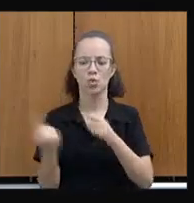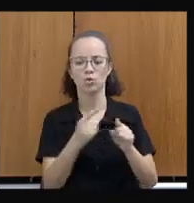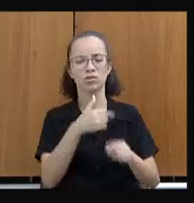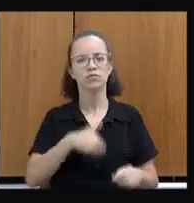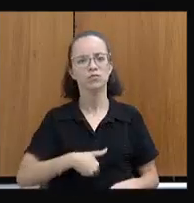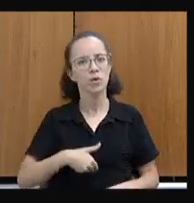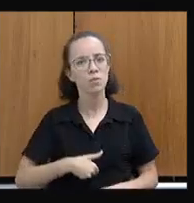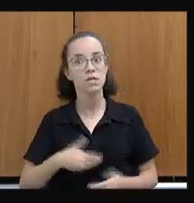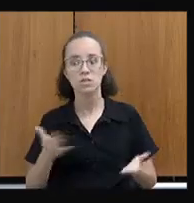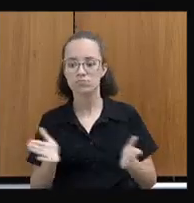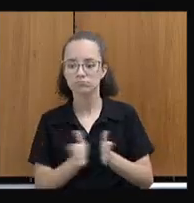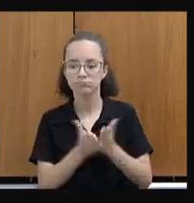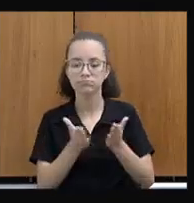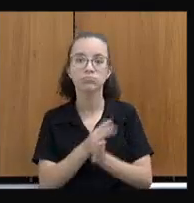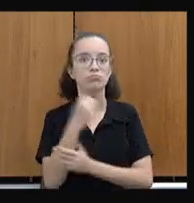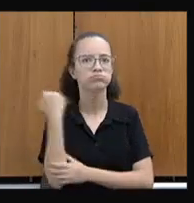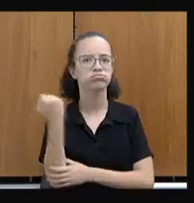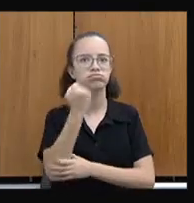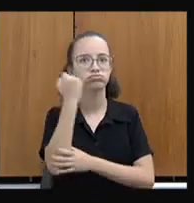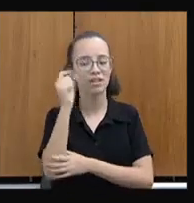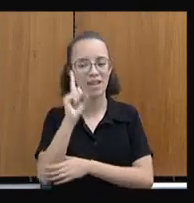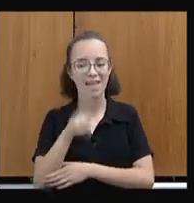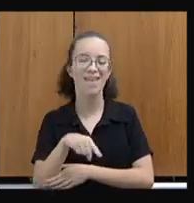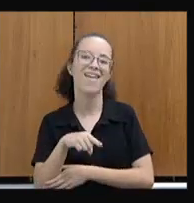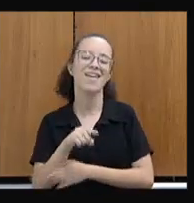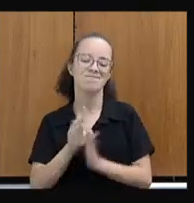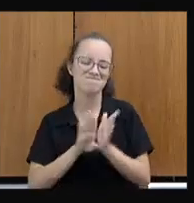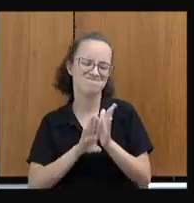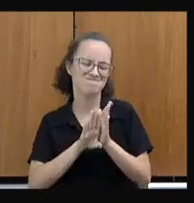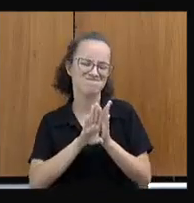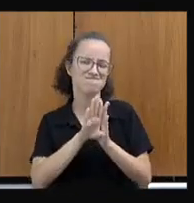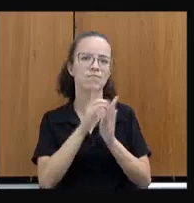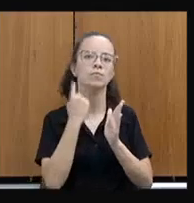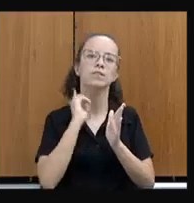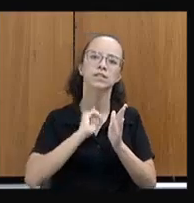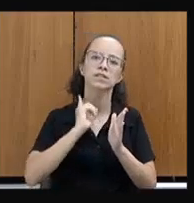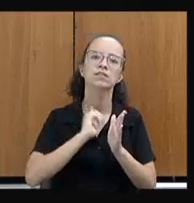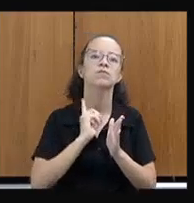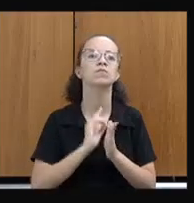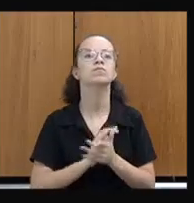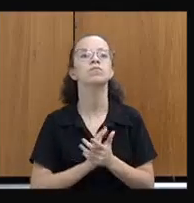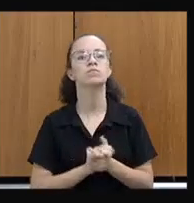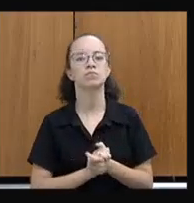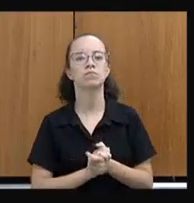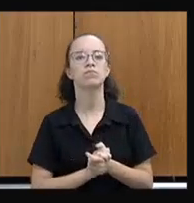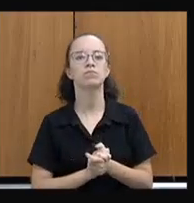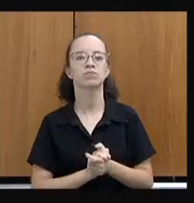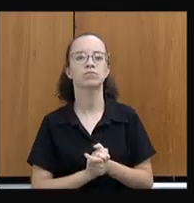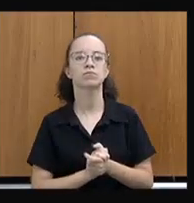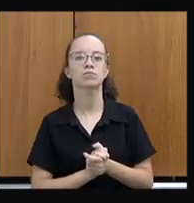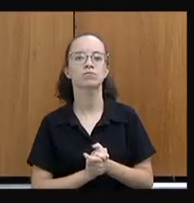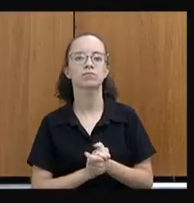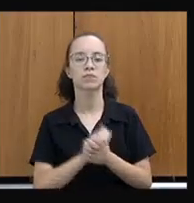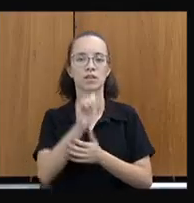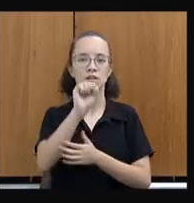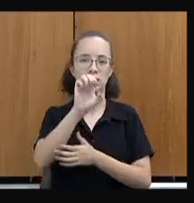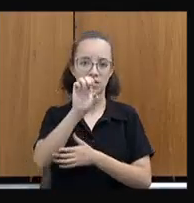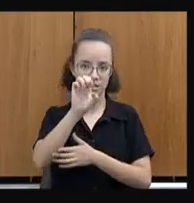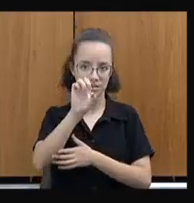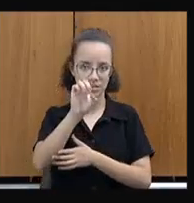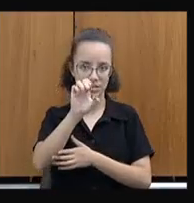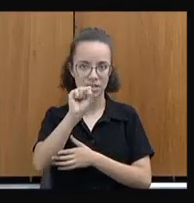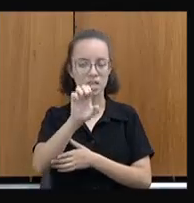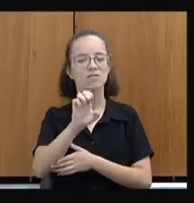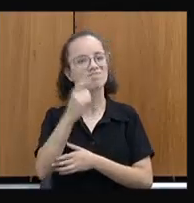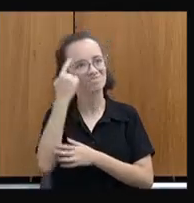à extrema pobreza, cujos números são altos em Minas Gerais. Eu penso que para pensar o novo ciclo do governo da CDS, acho que